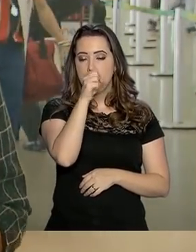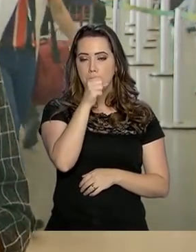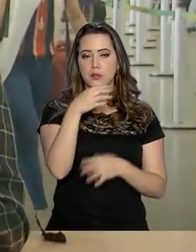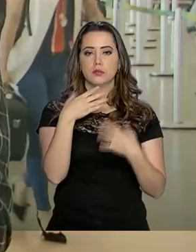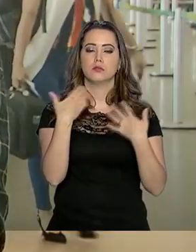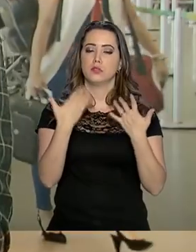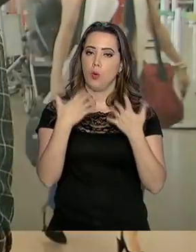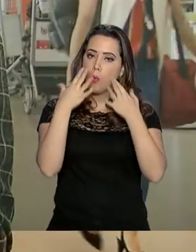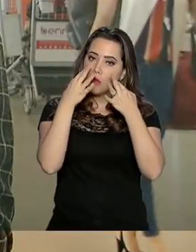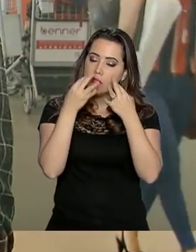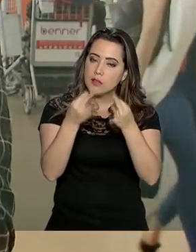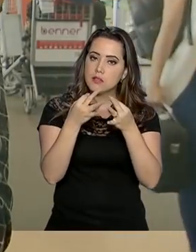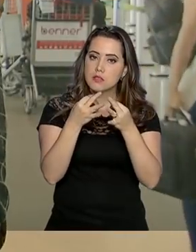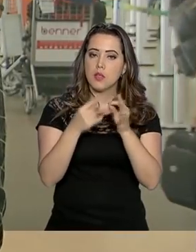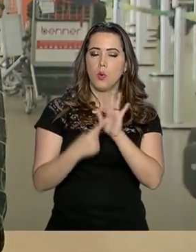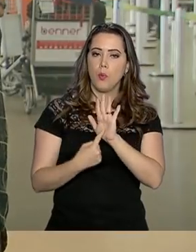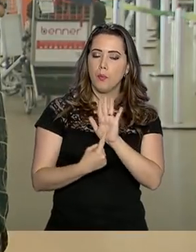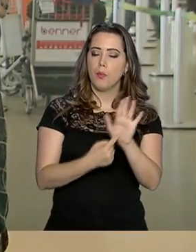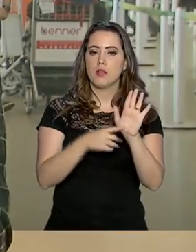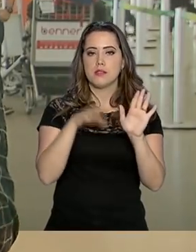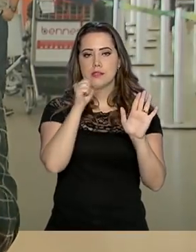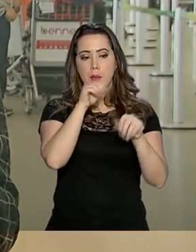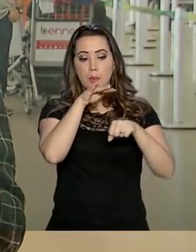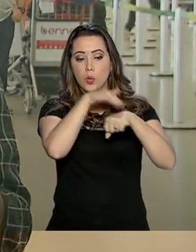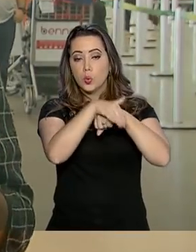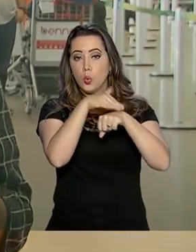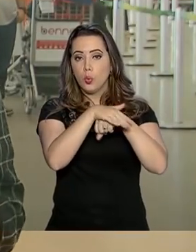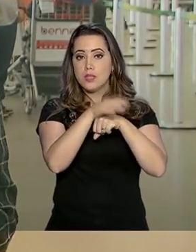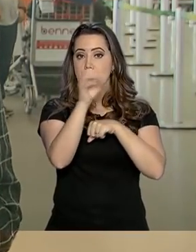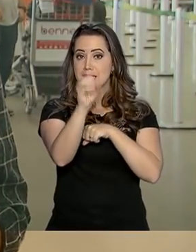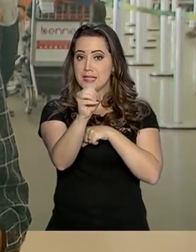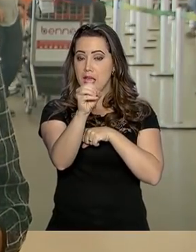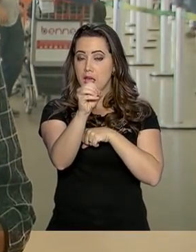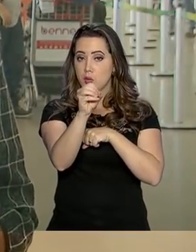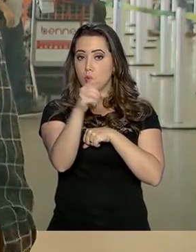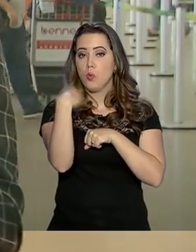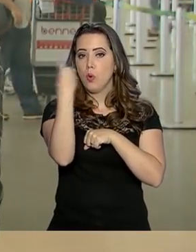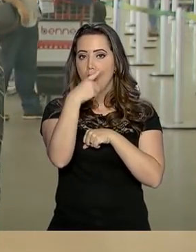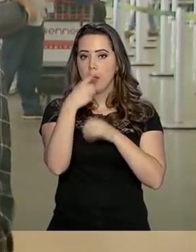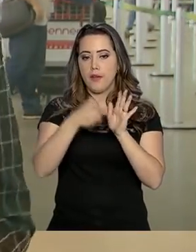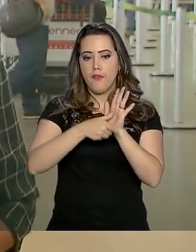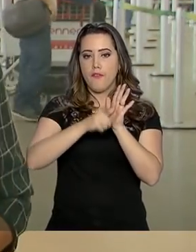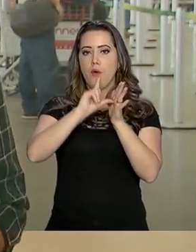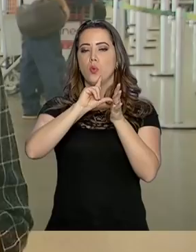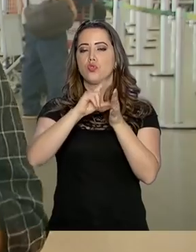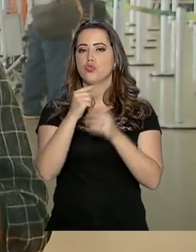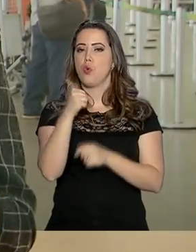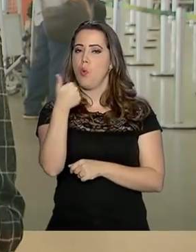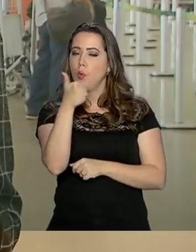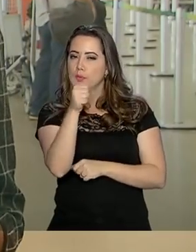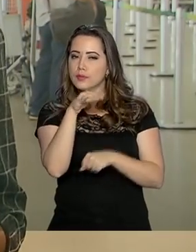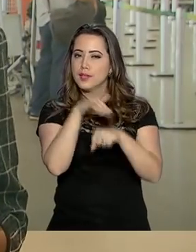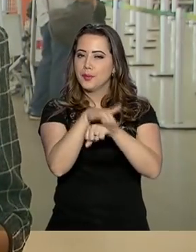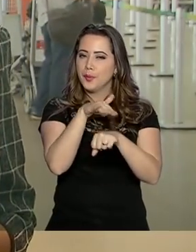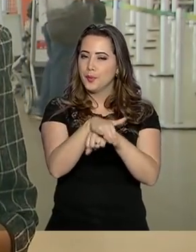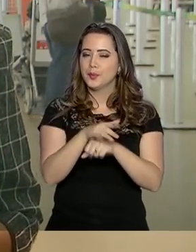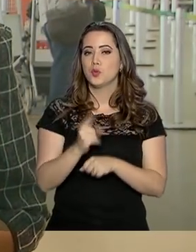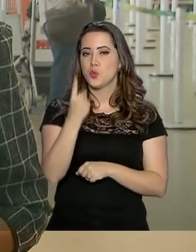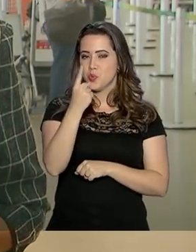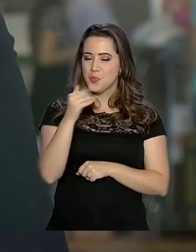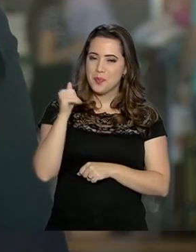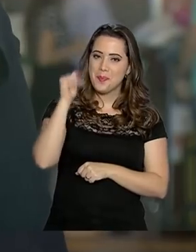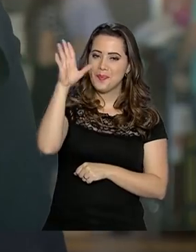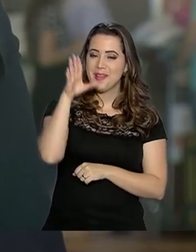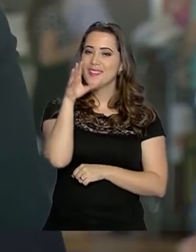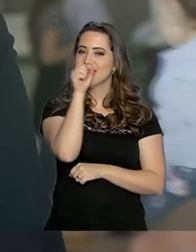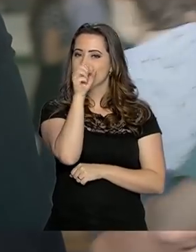fique atento. Quando o relógio mostrar zero hora, volte para as 11 da noite. É mais uma horinha que a gente ganha neste fim de semana.